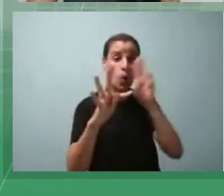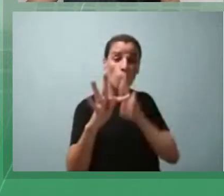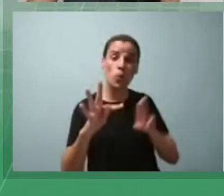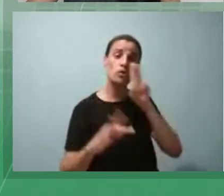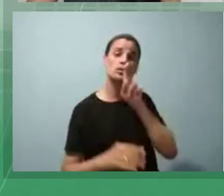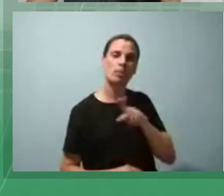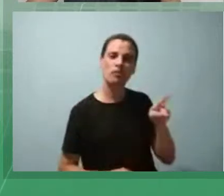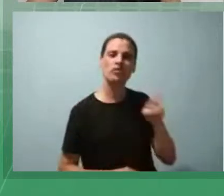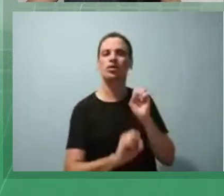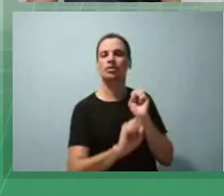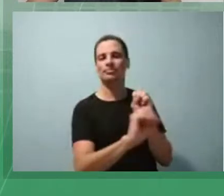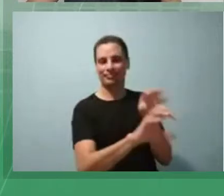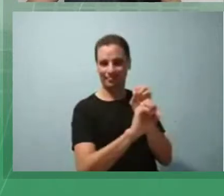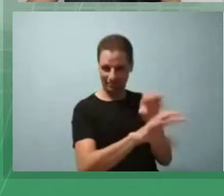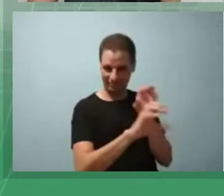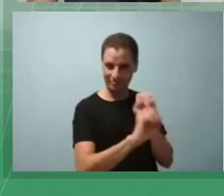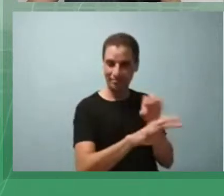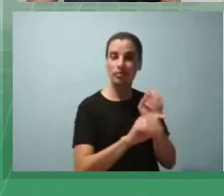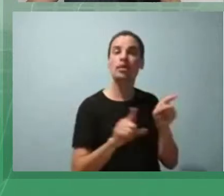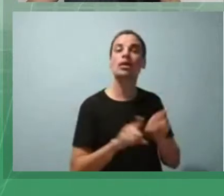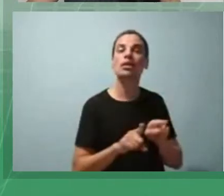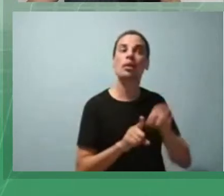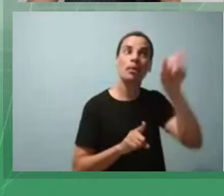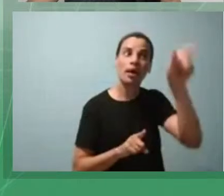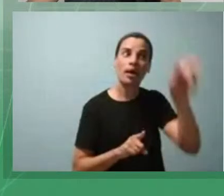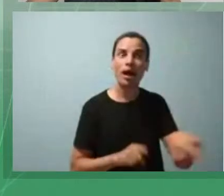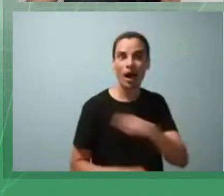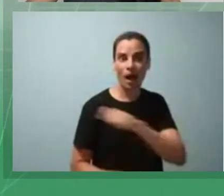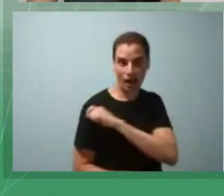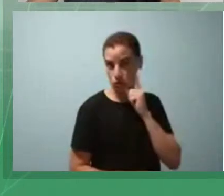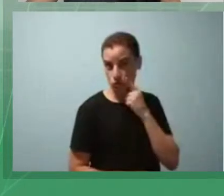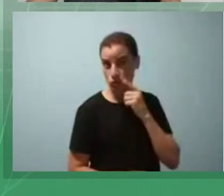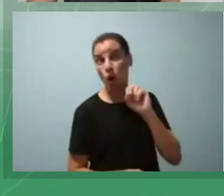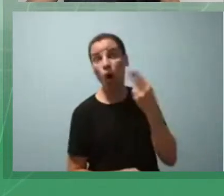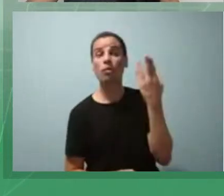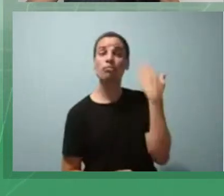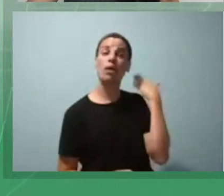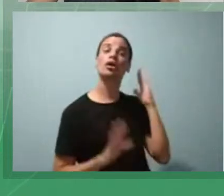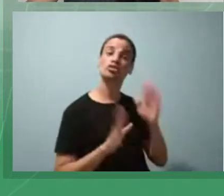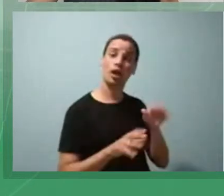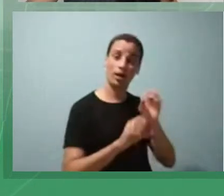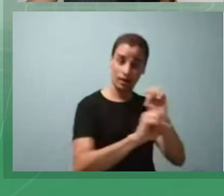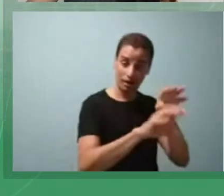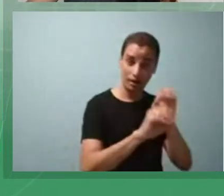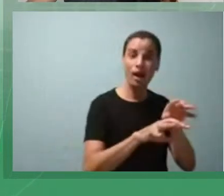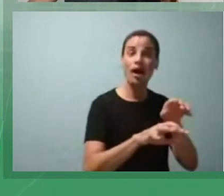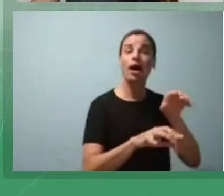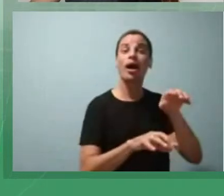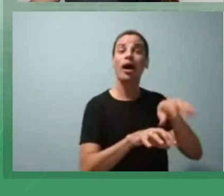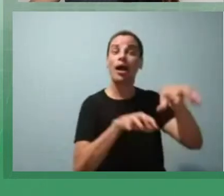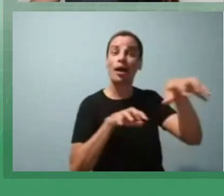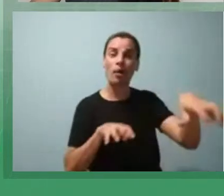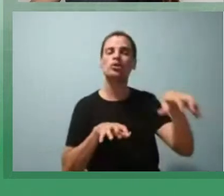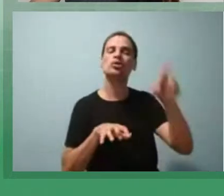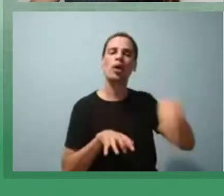lecionam ou lecionaram para alunos surdos no ensino remoto e no contexto de educação inclusiva.